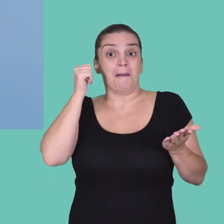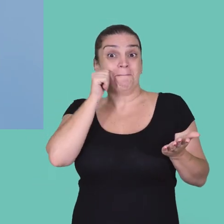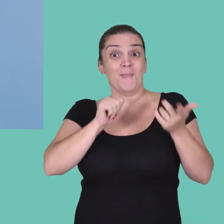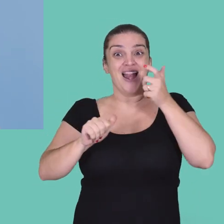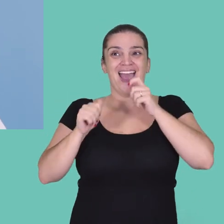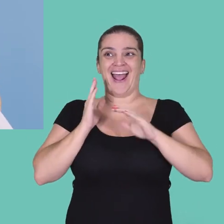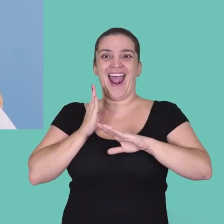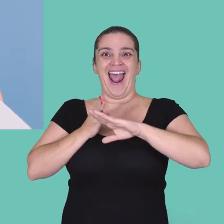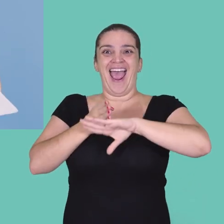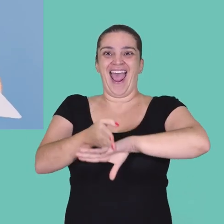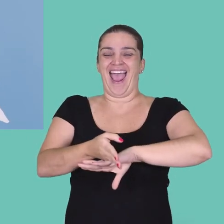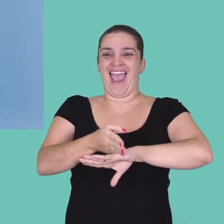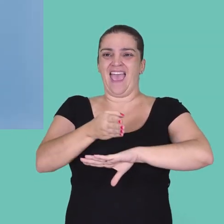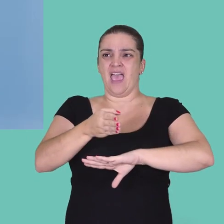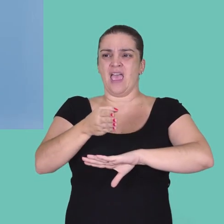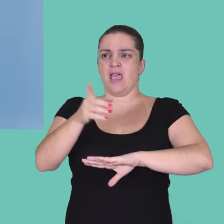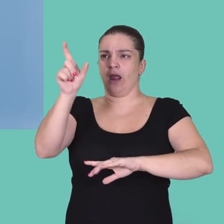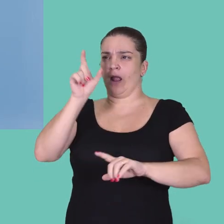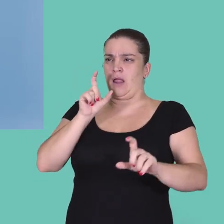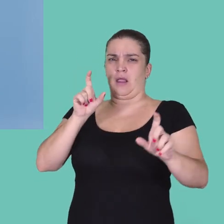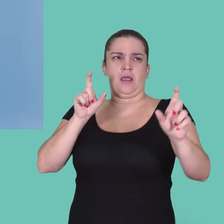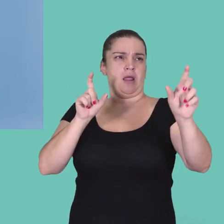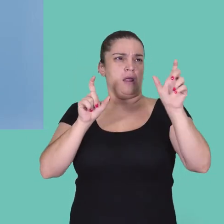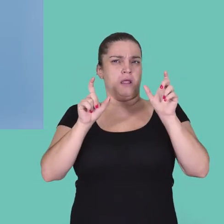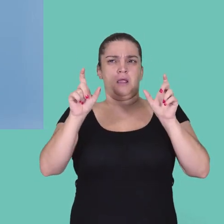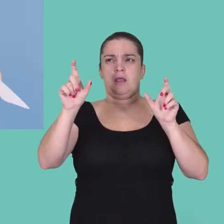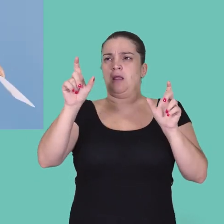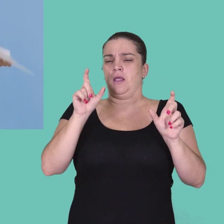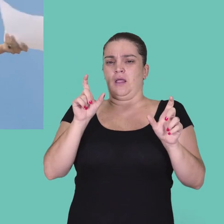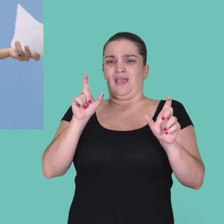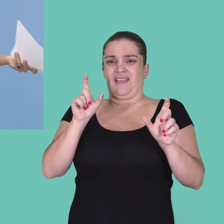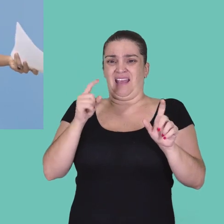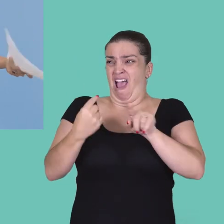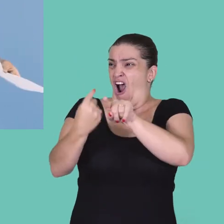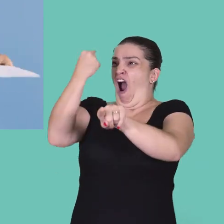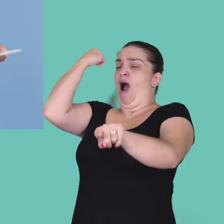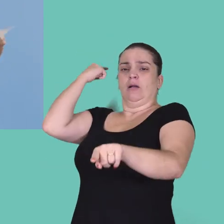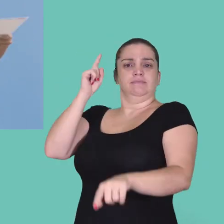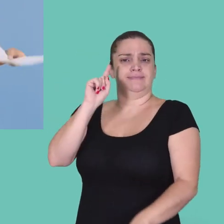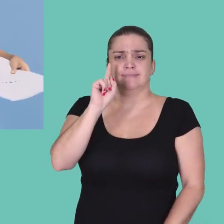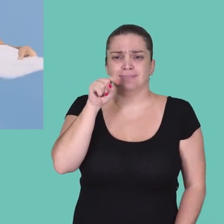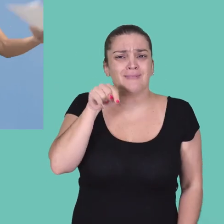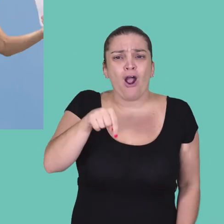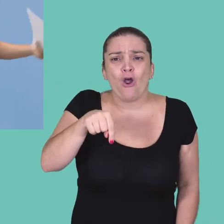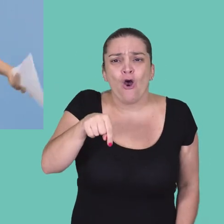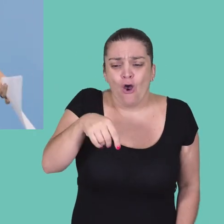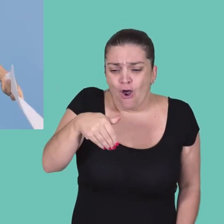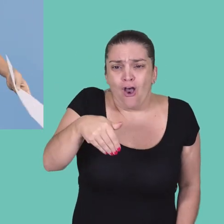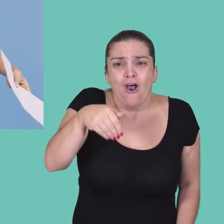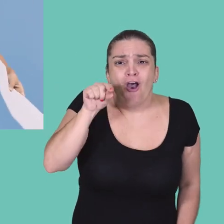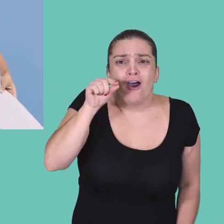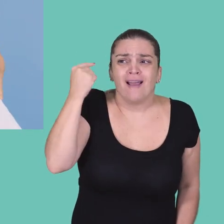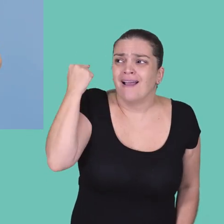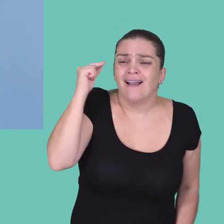entram na universidade e se deparam com um cara desse tipo. Aí, faz tempo? Não. Aconteceu há pouco mais de um ano